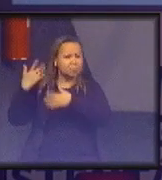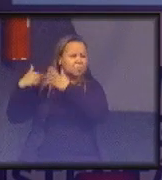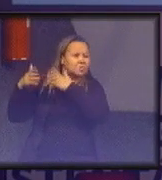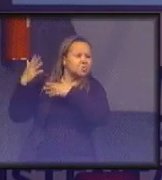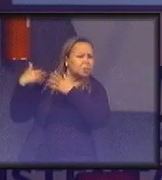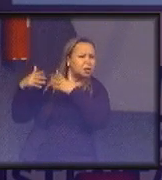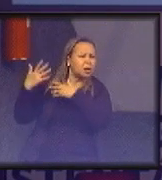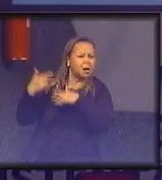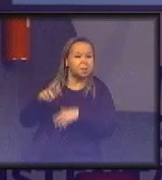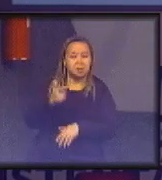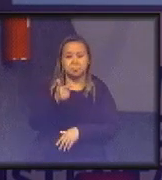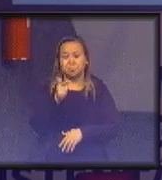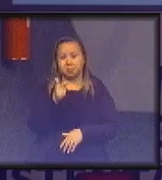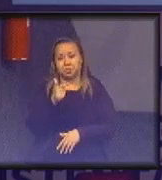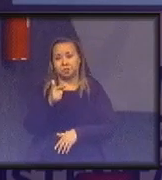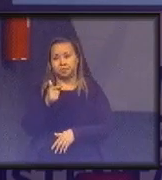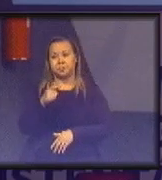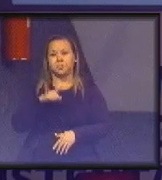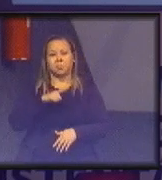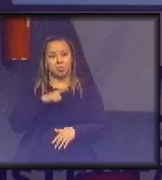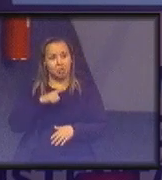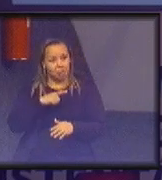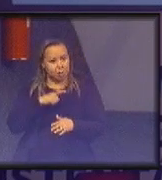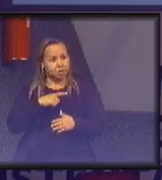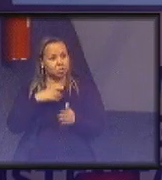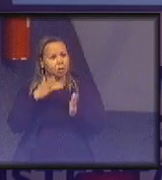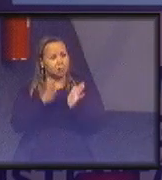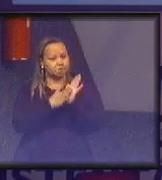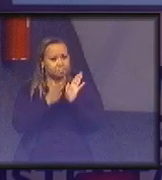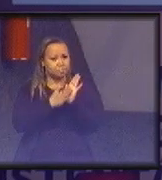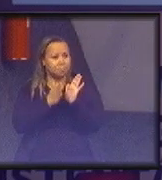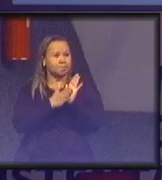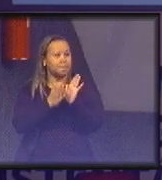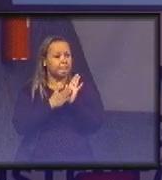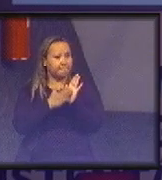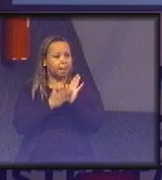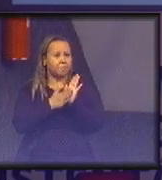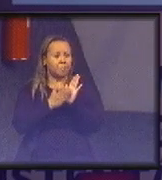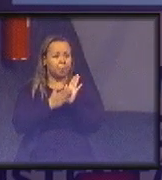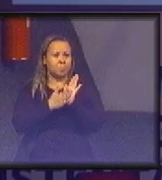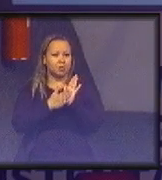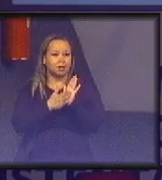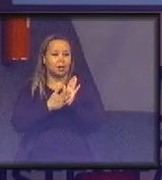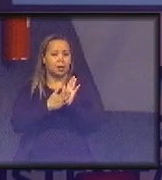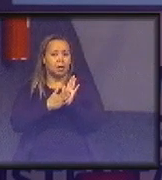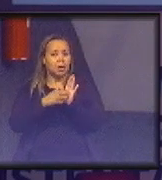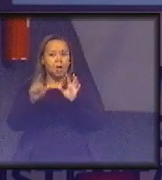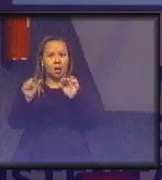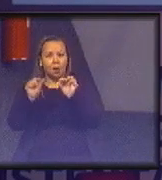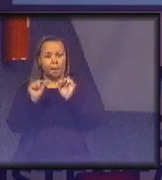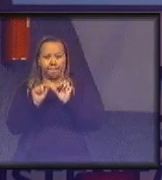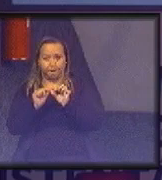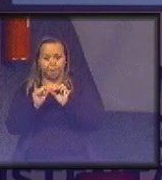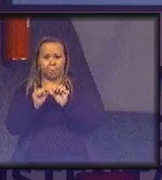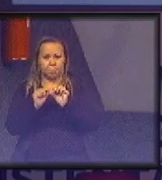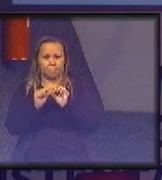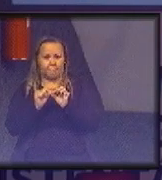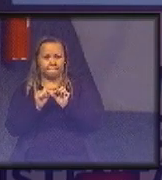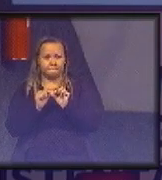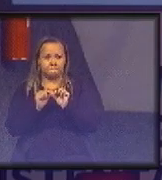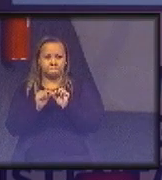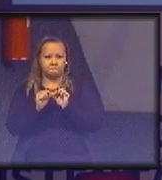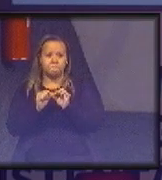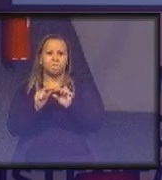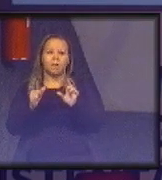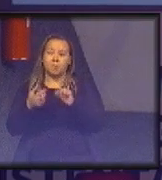existia, ele ganha cinco pontos. Precisa mandar o dado. Porque se você não mandar o dado, eu não vou conseguir mensurar nada. Isso é o mínimo. O mínimo é mandar o